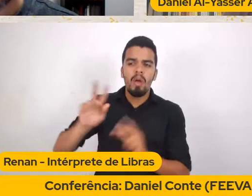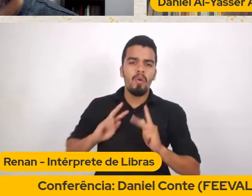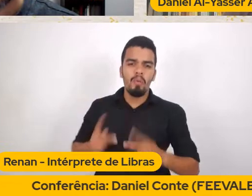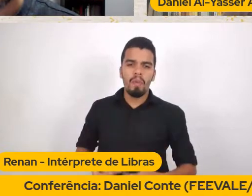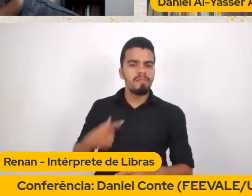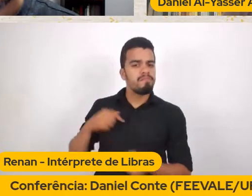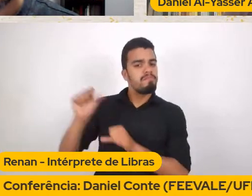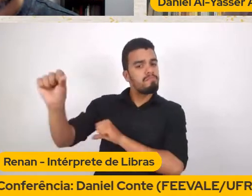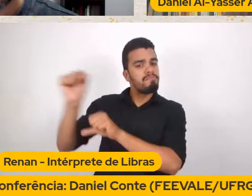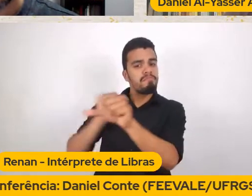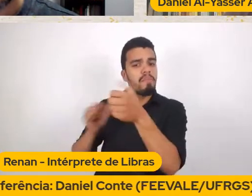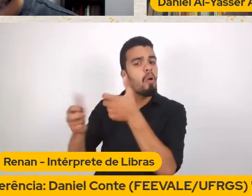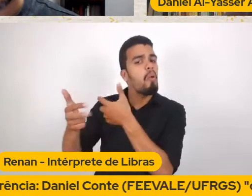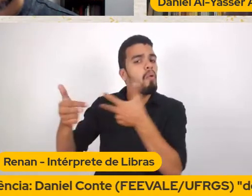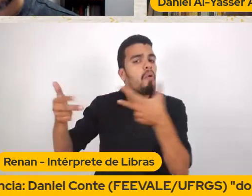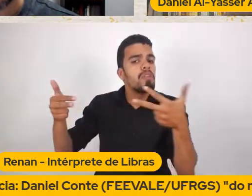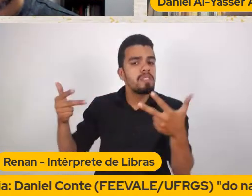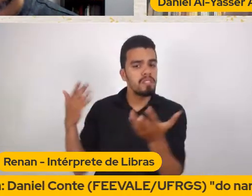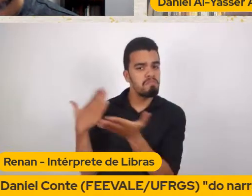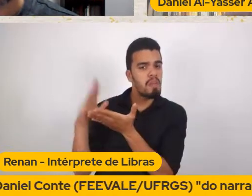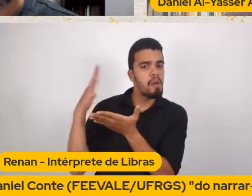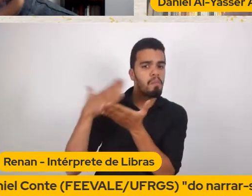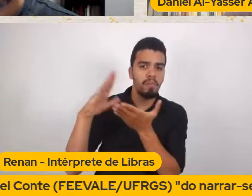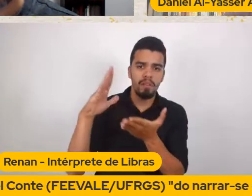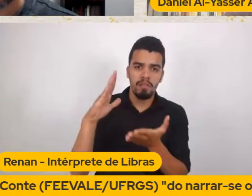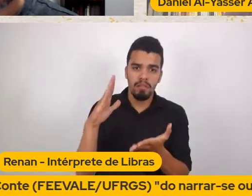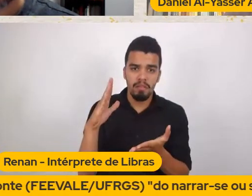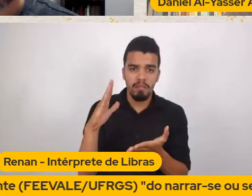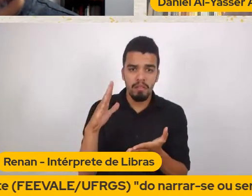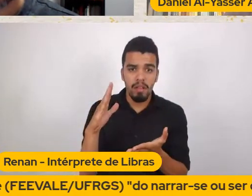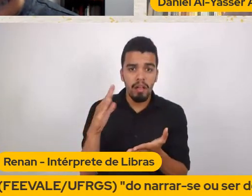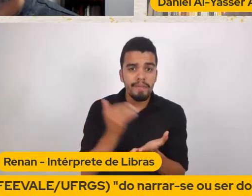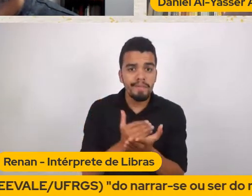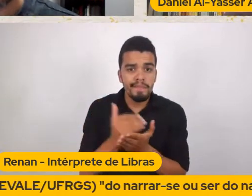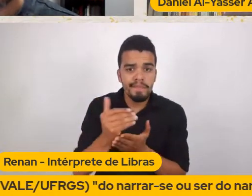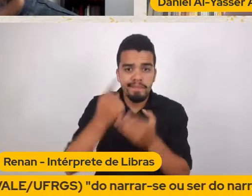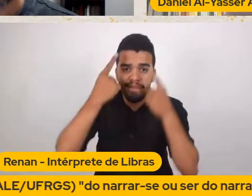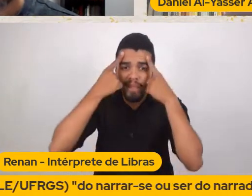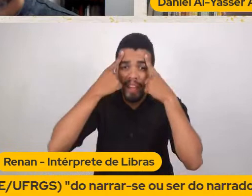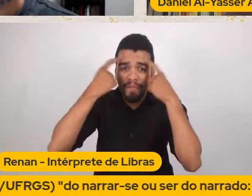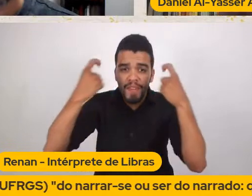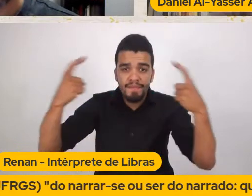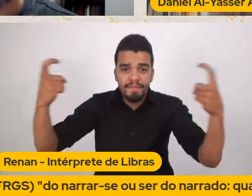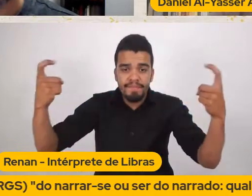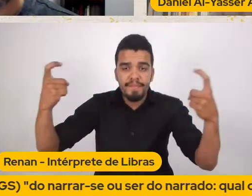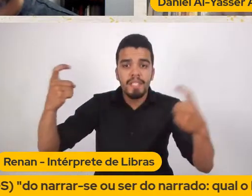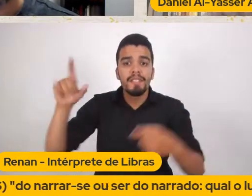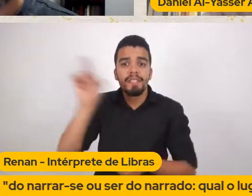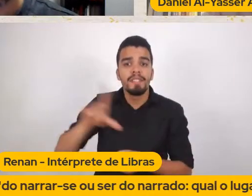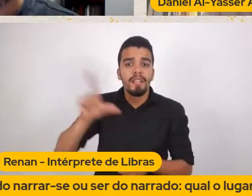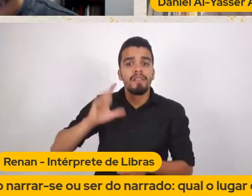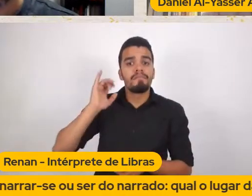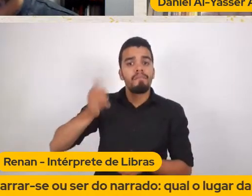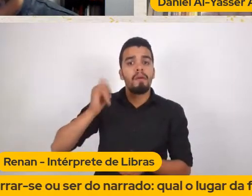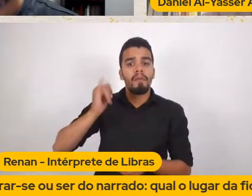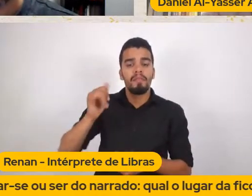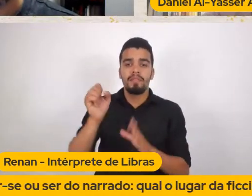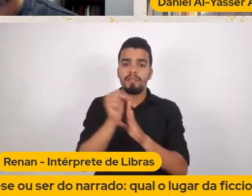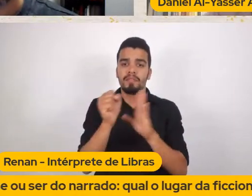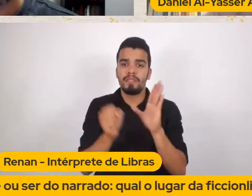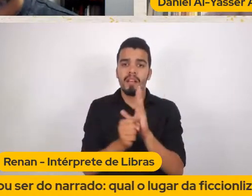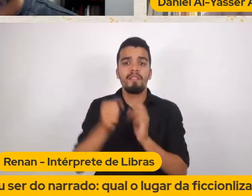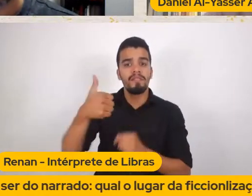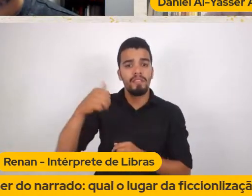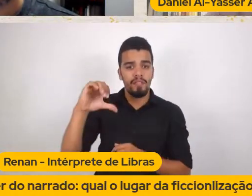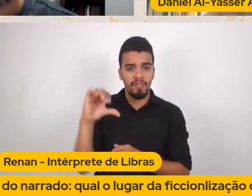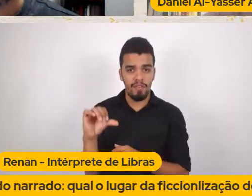resolutividade A partir da violência Que aparecia Nas literaturas Narradas no século XIX E que aparece Lá